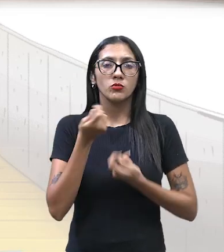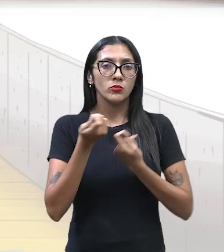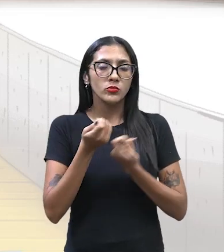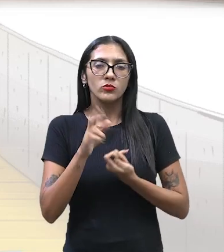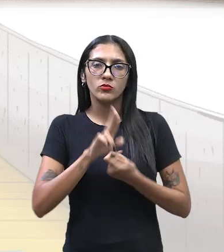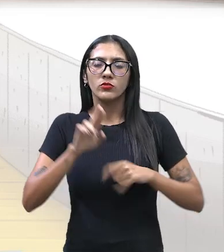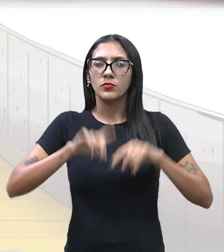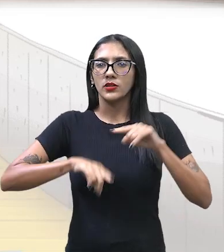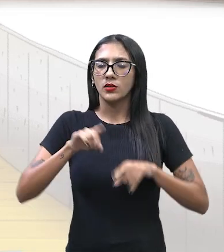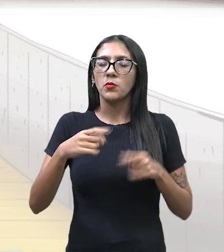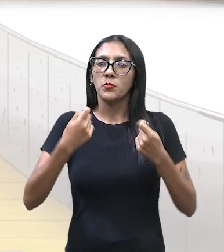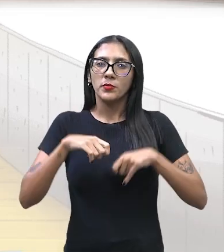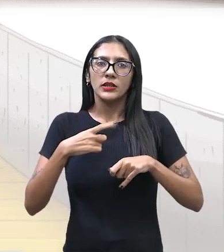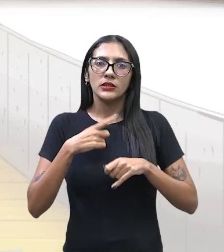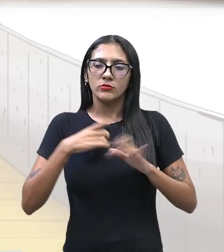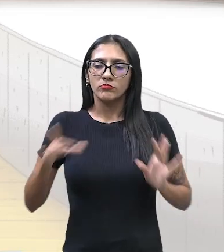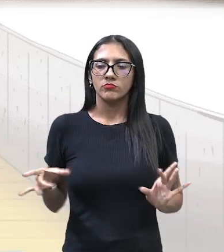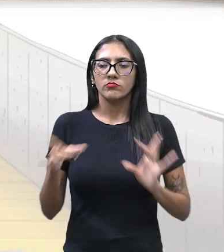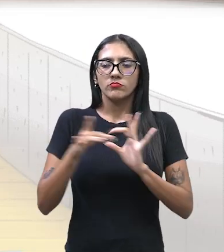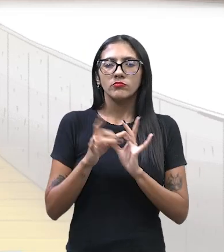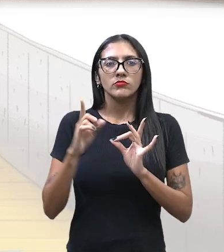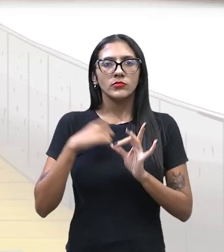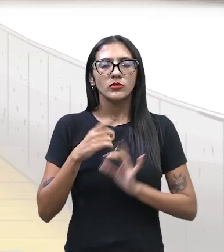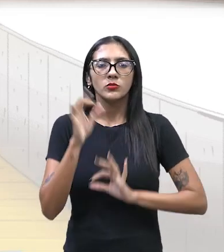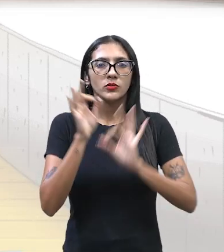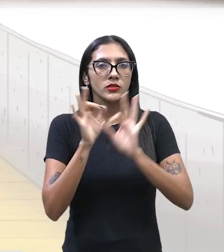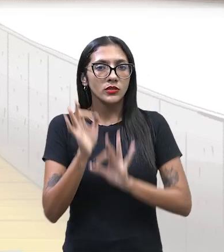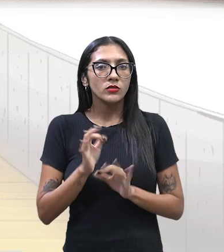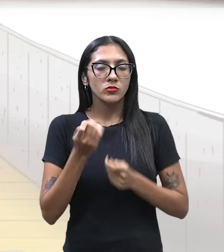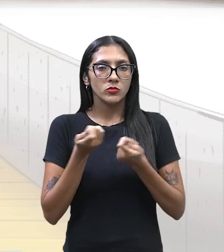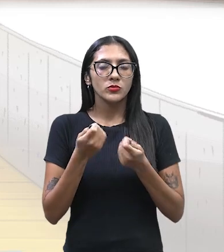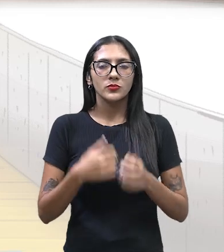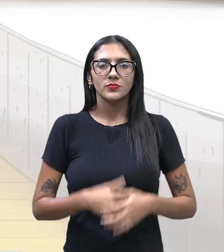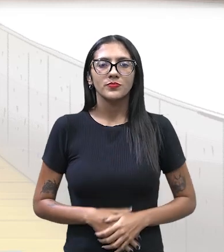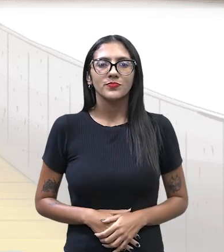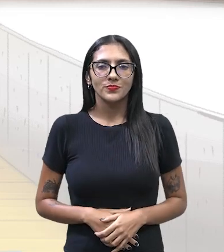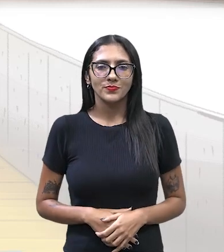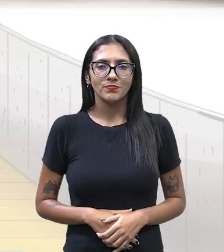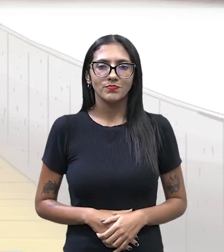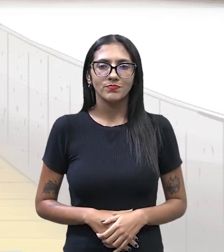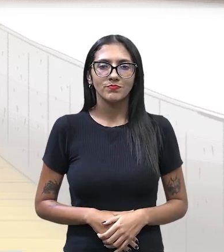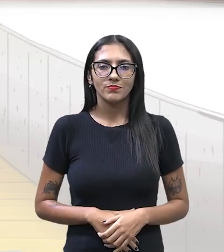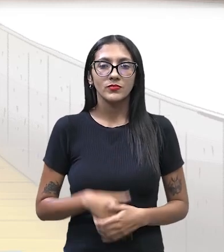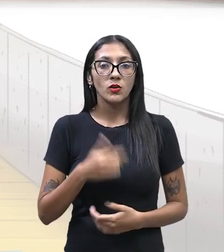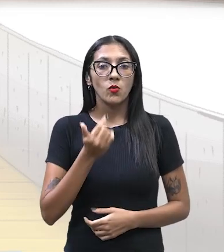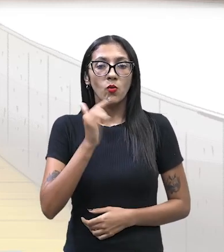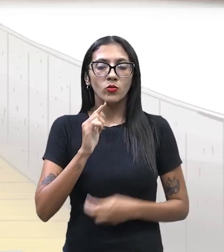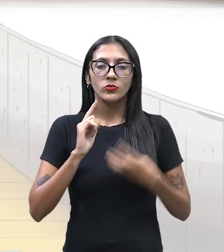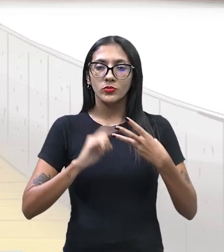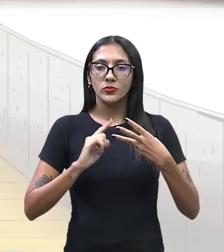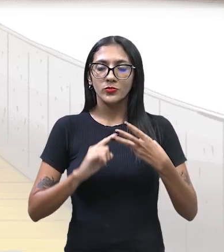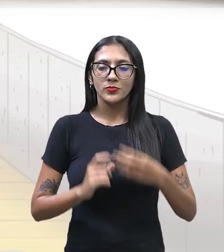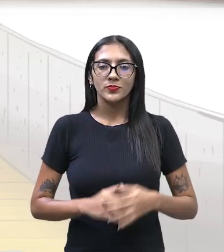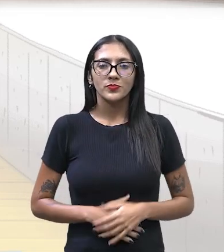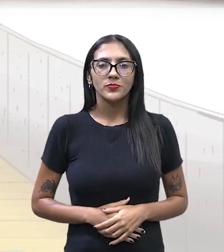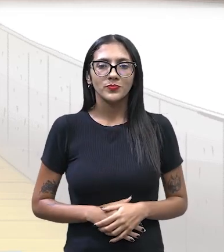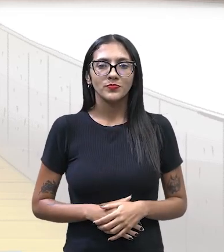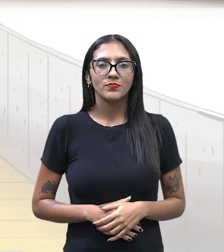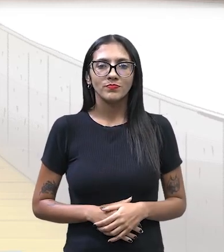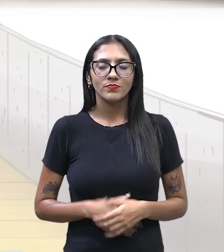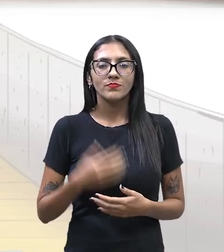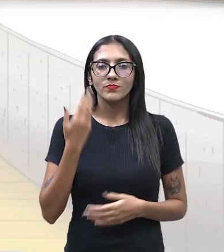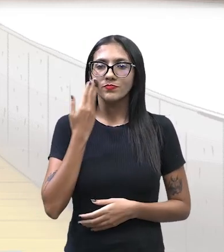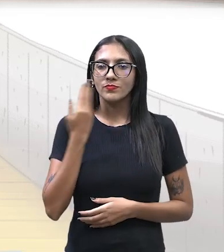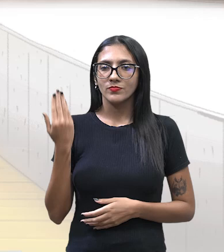estar sempre conectada com esse desenvolvimento. Exatamente. Nós temos mais um item. Vamos lá. Vamos lá ver o que nós temos. Então, além do